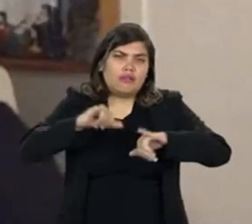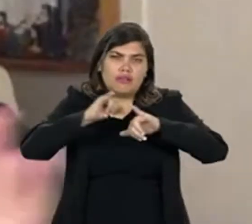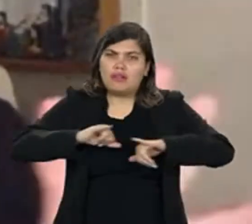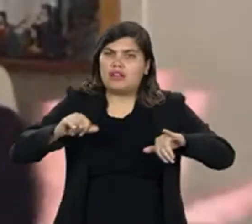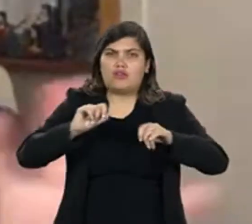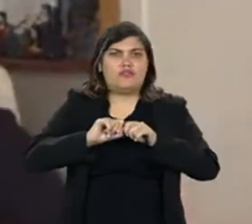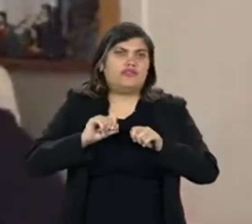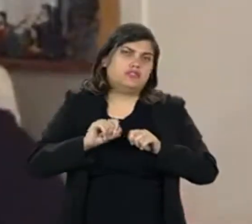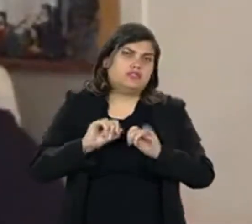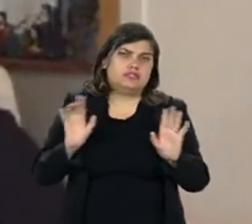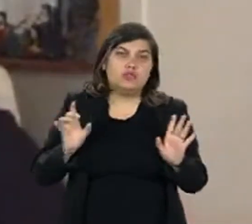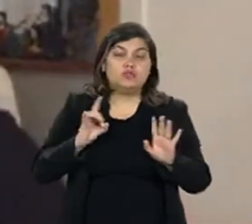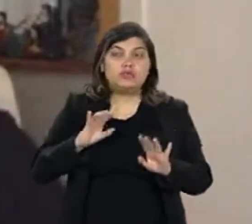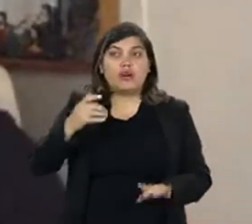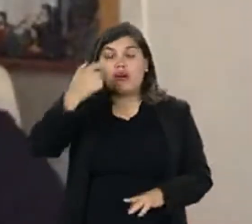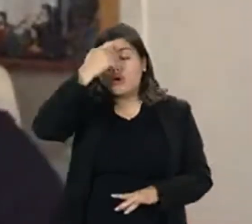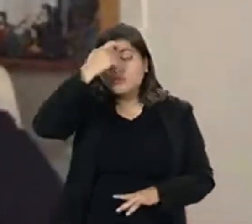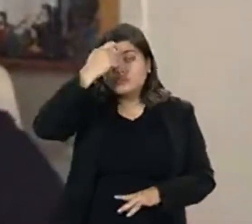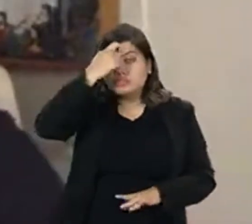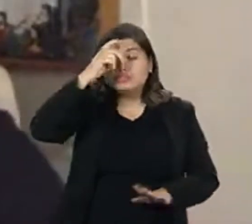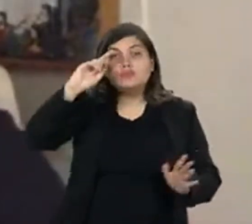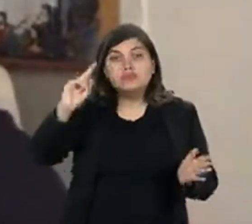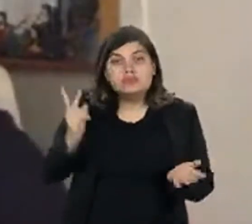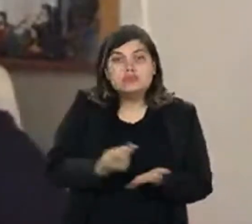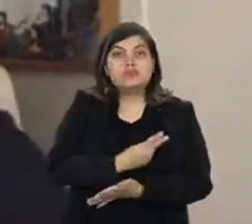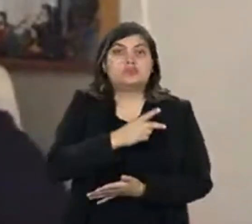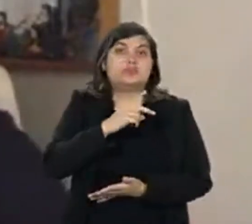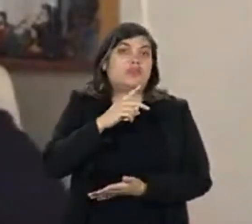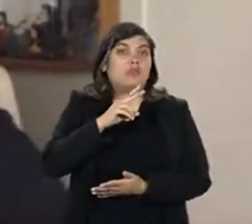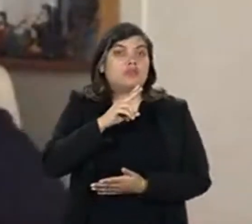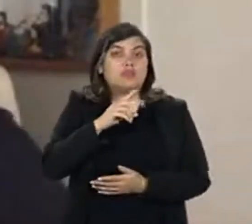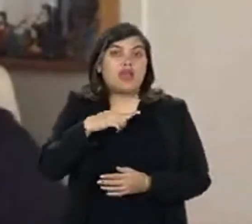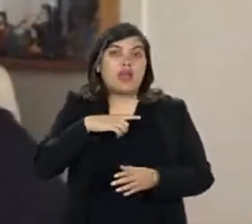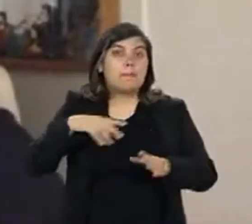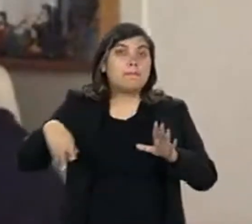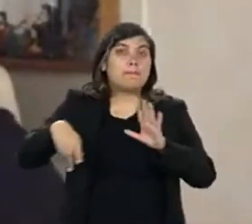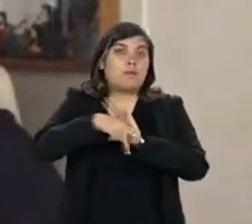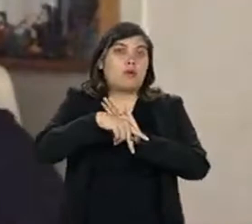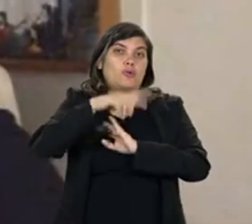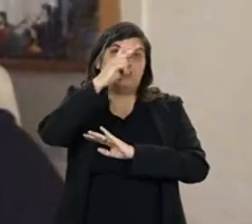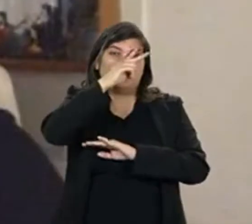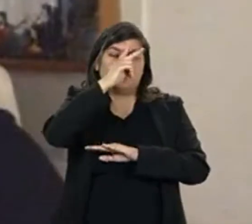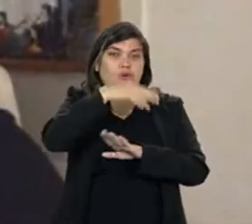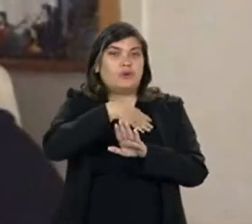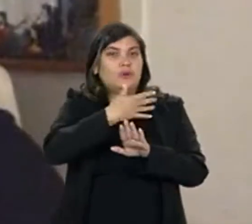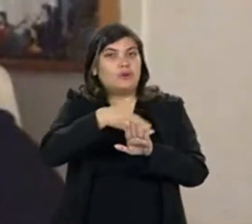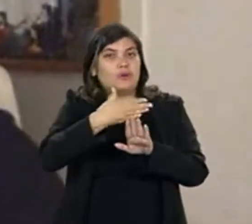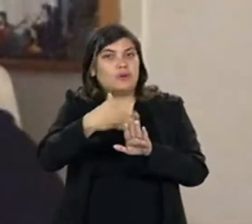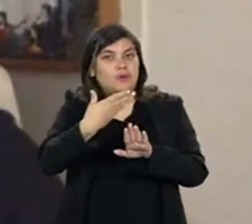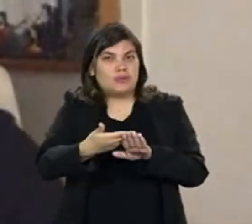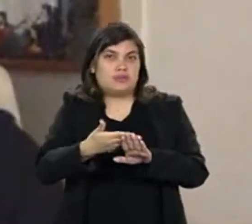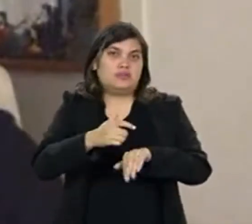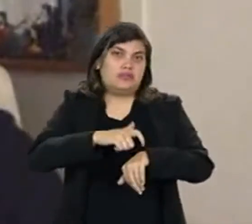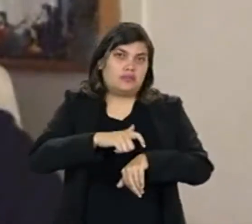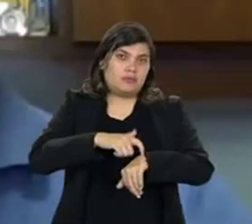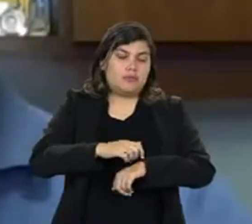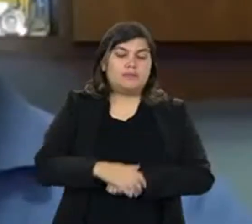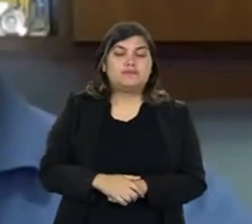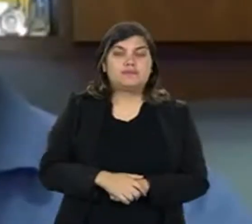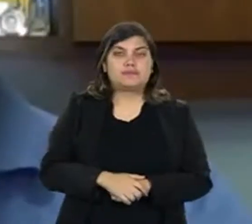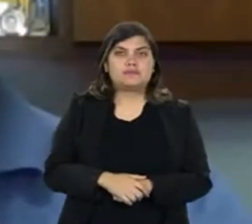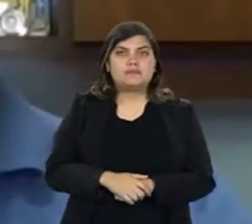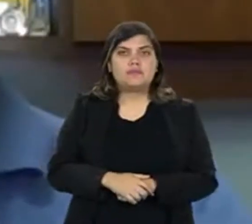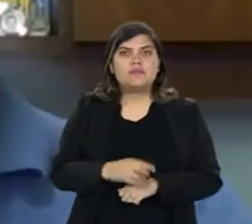uma campanha publicitária que eu estava fazendo. Eu só fui ter noção mesmo de que ia fazer parte da história com o passar do tempo.